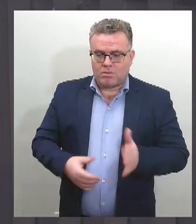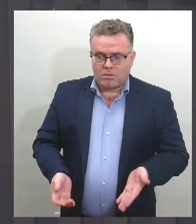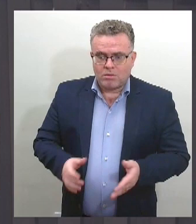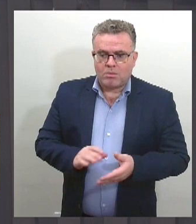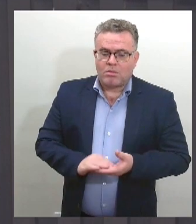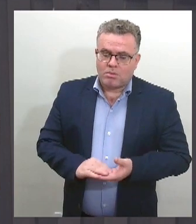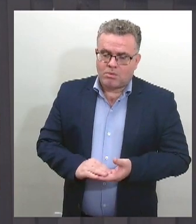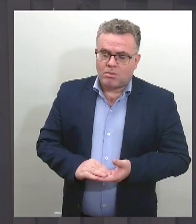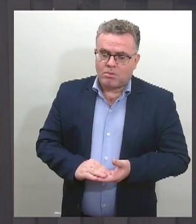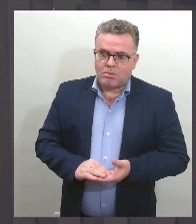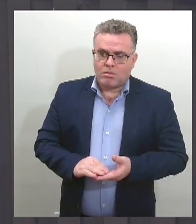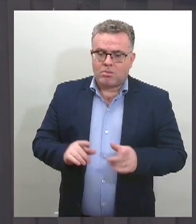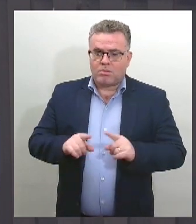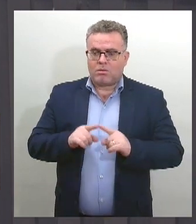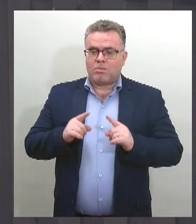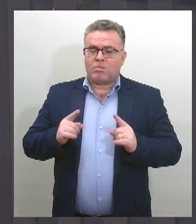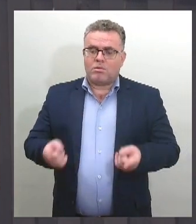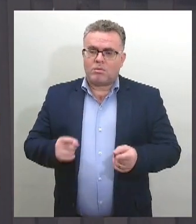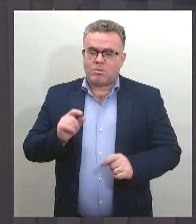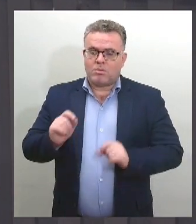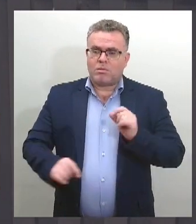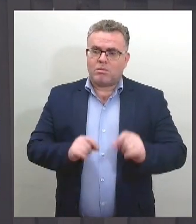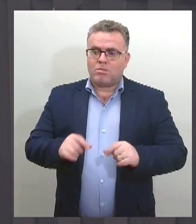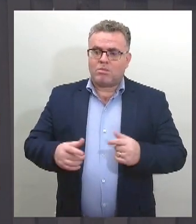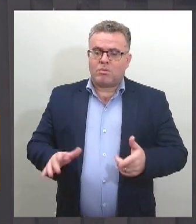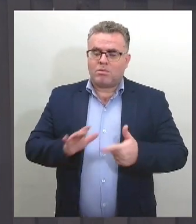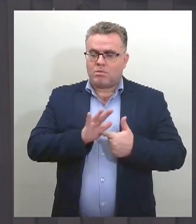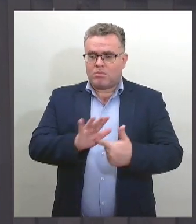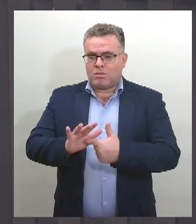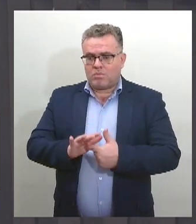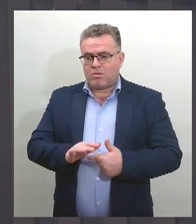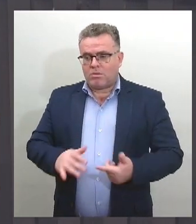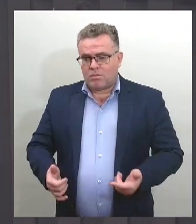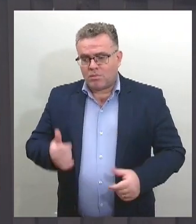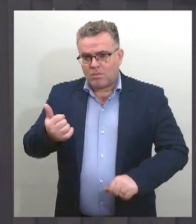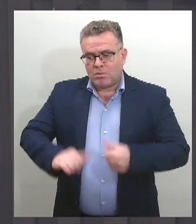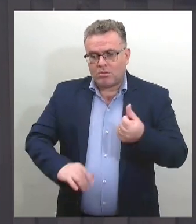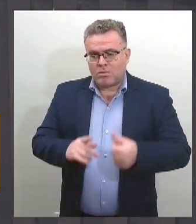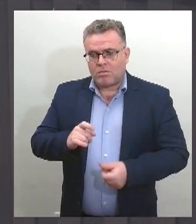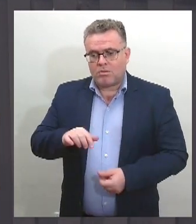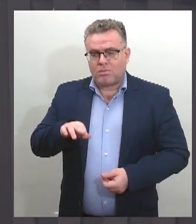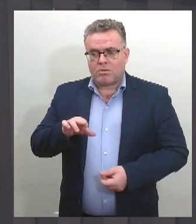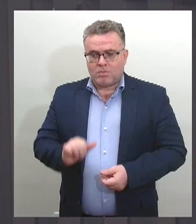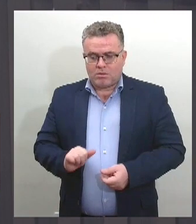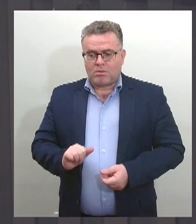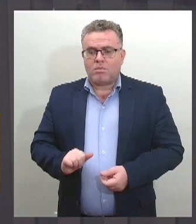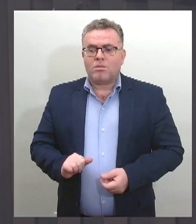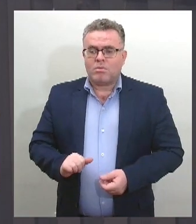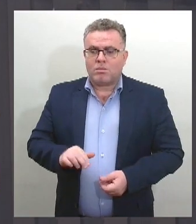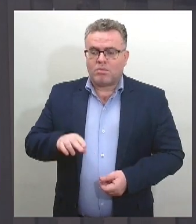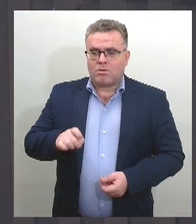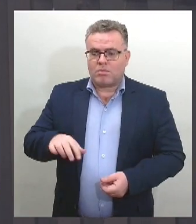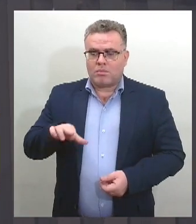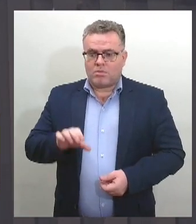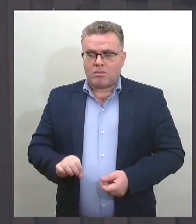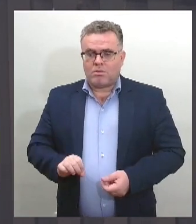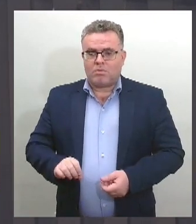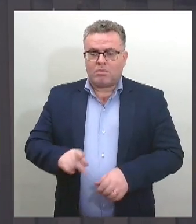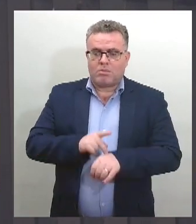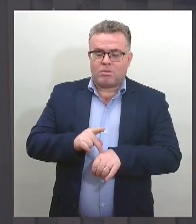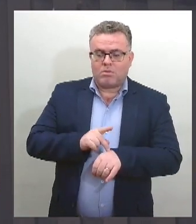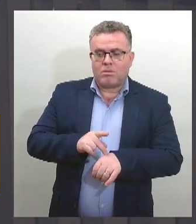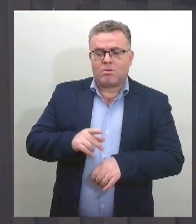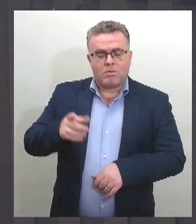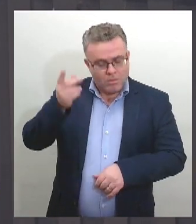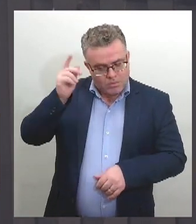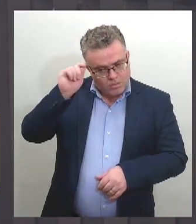Mas, o que se tem que se repensar é que pessoas pardas e pessoas negras, muitas das vezes, ou de pessoas pretas, muitas das vezes, saem do mesmo contexto